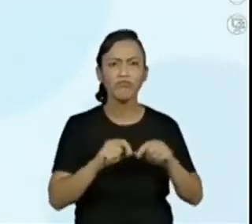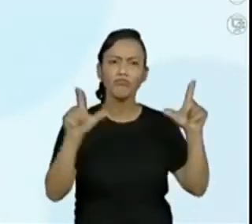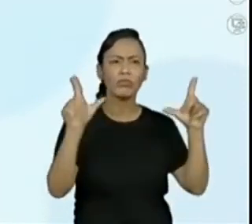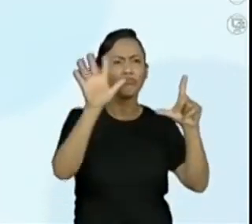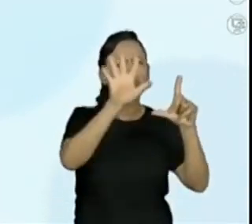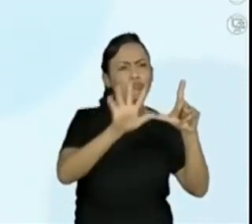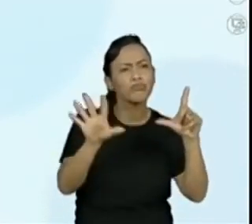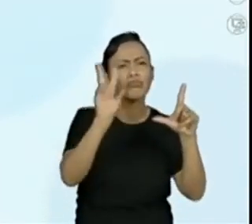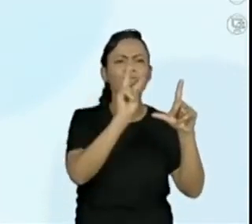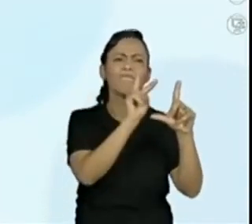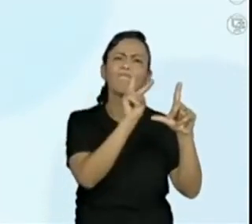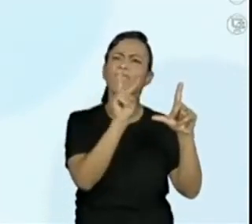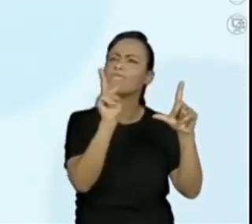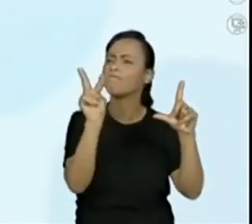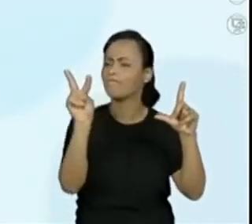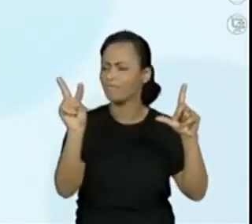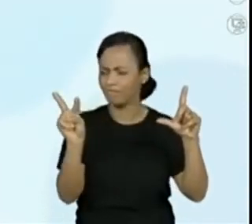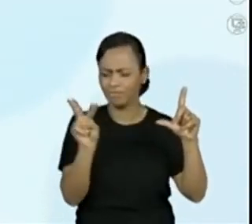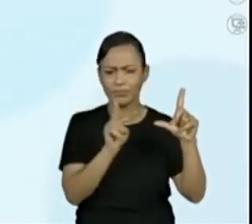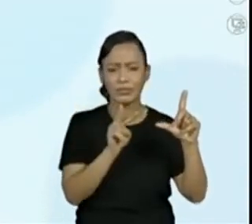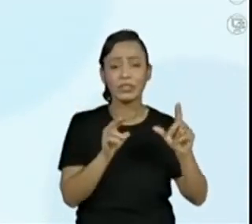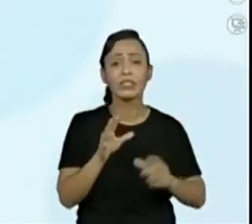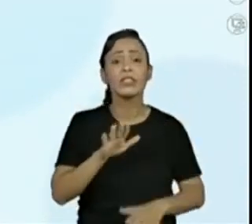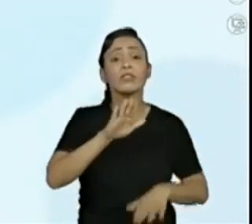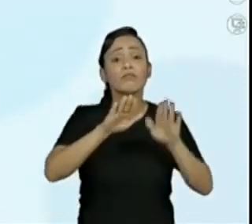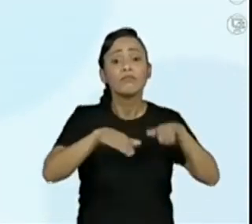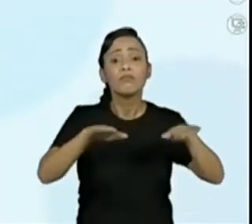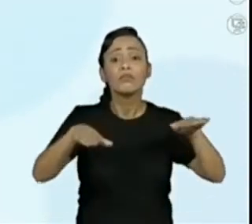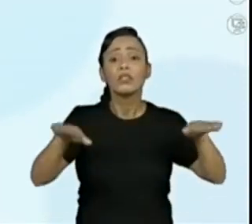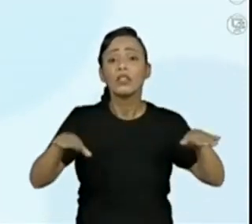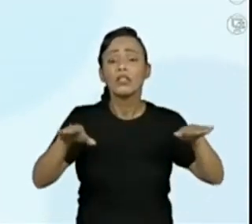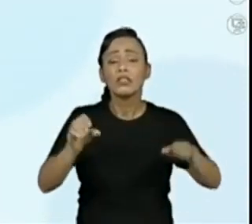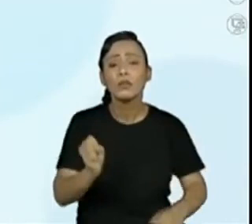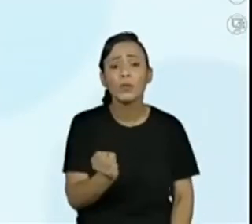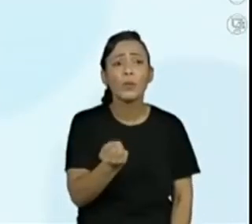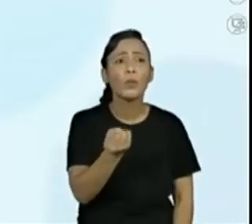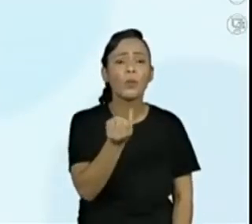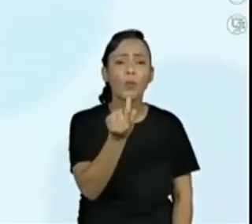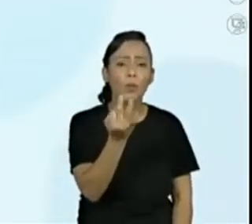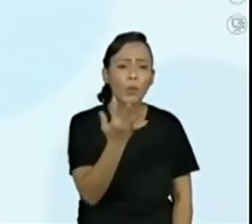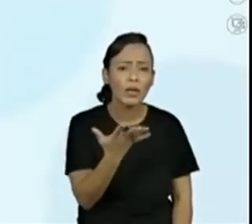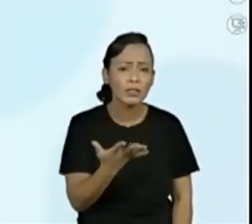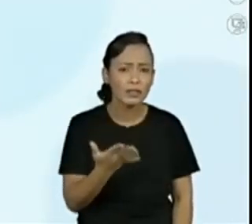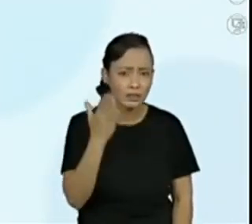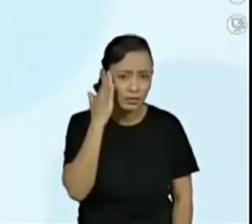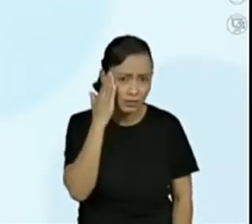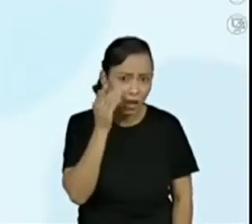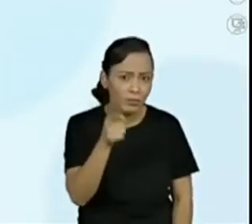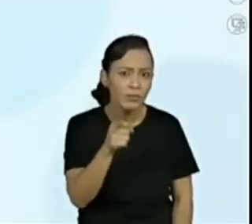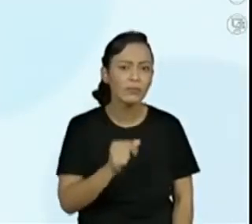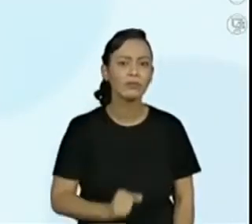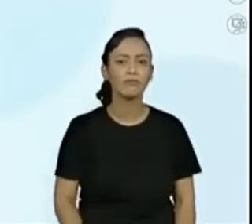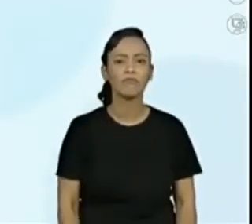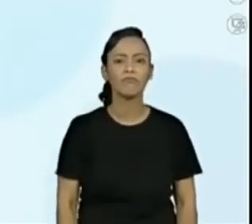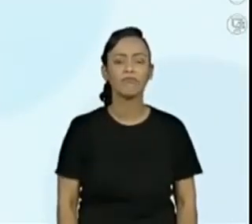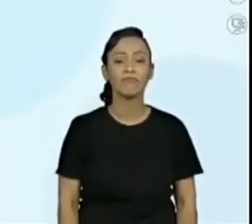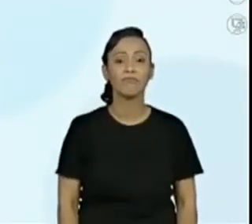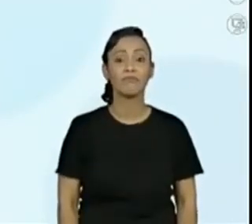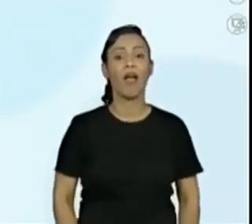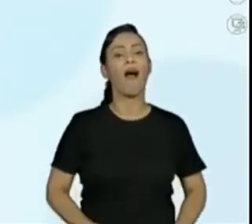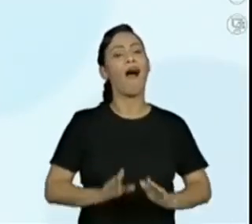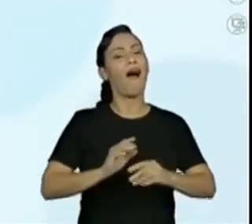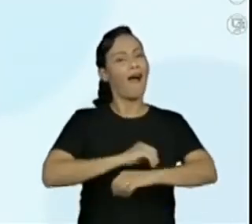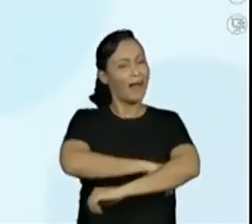imagem, quantas crianças a gente imagina que estão brincando? Então, quem não prestou